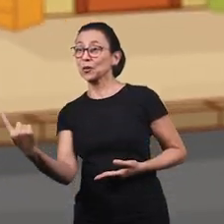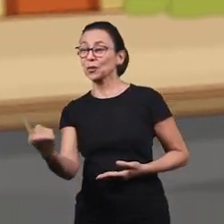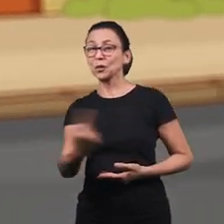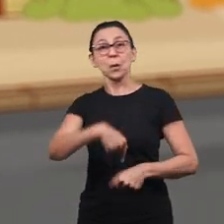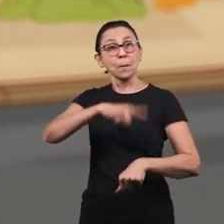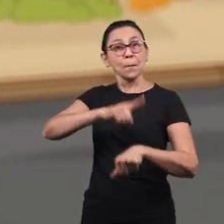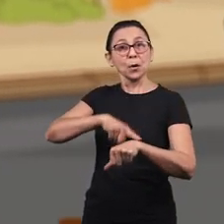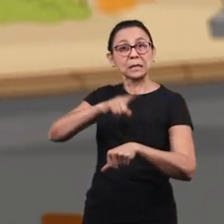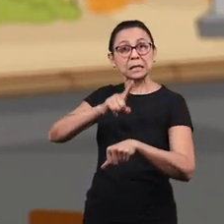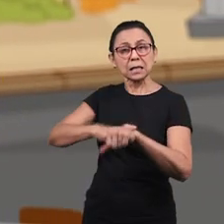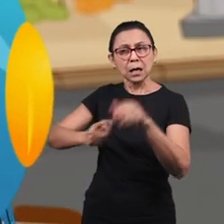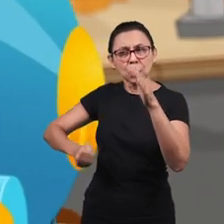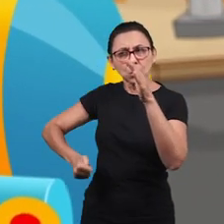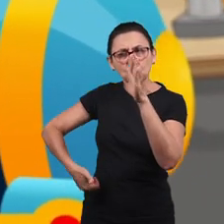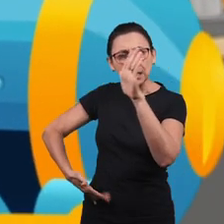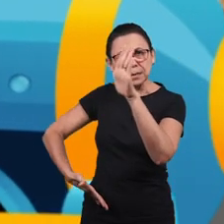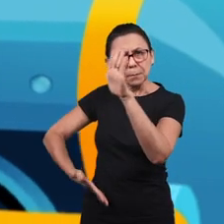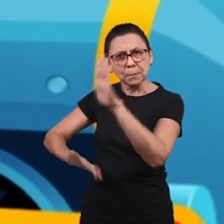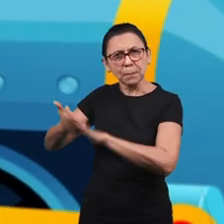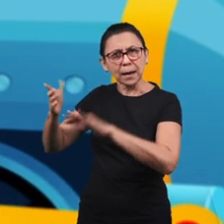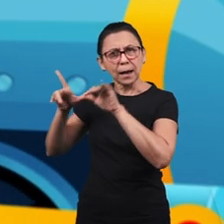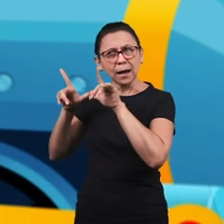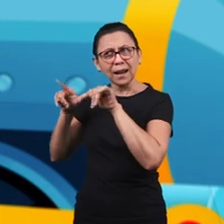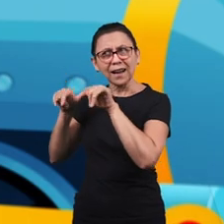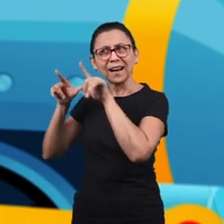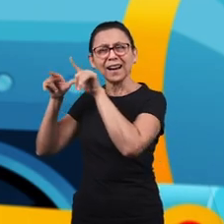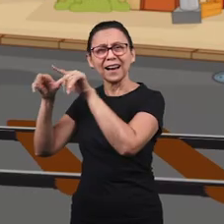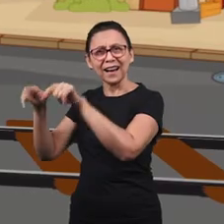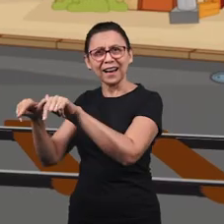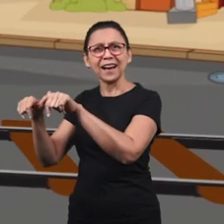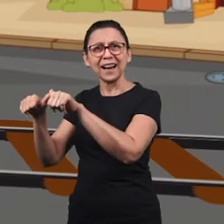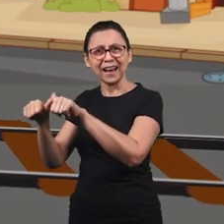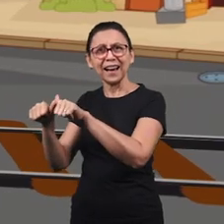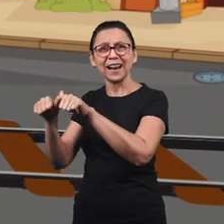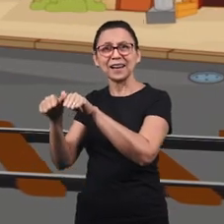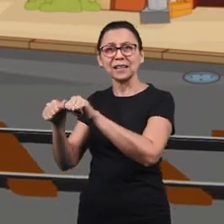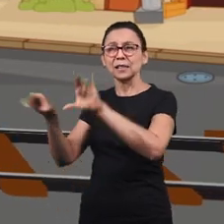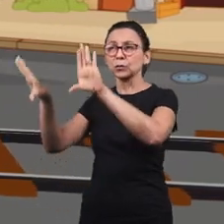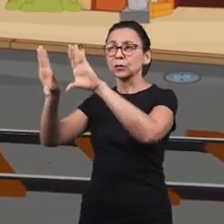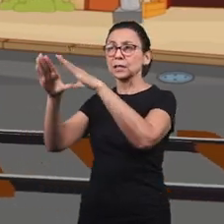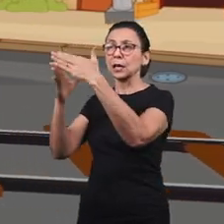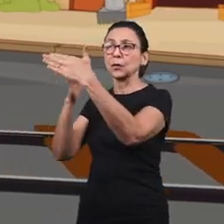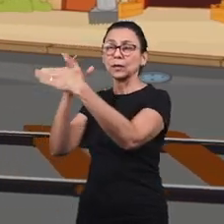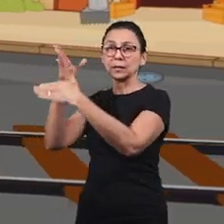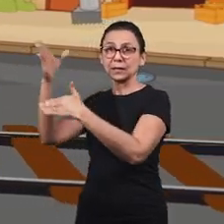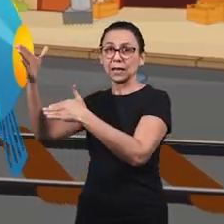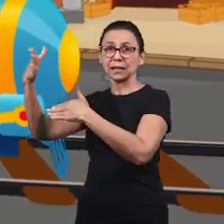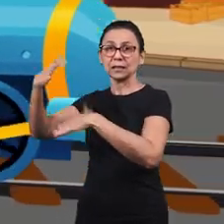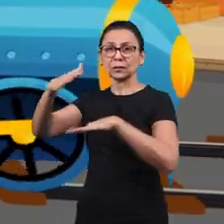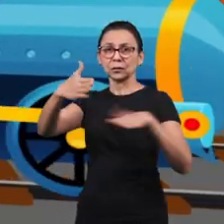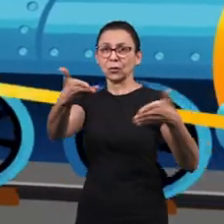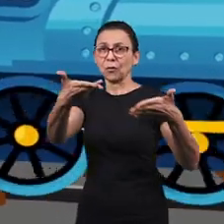todos Para o trem que parte já Entrada para a pátria Jesus